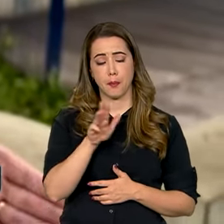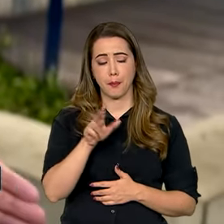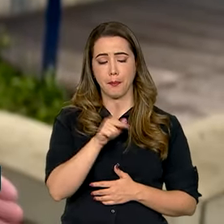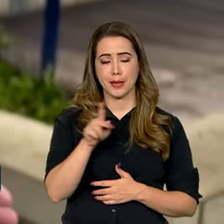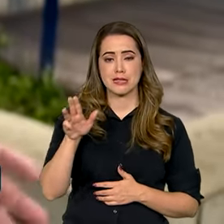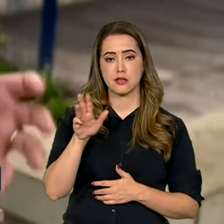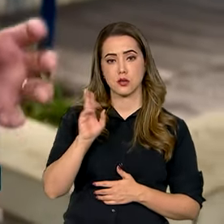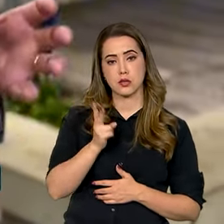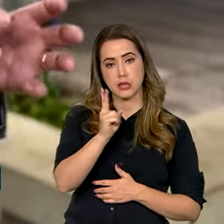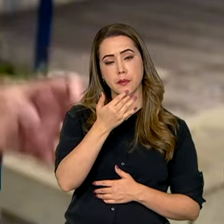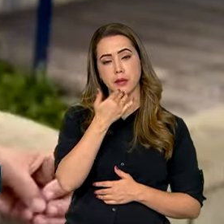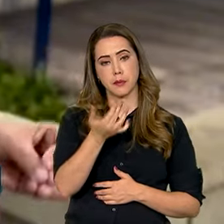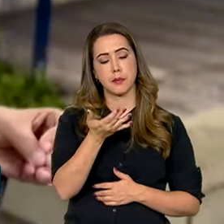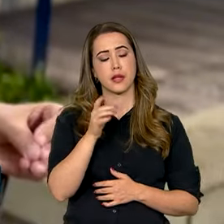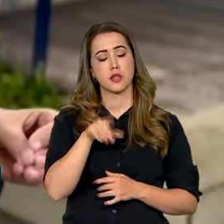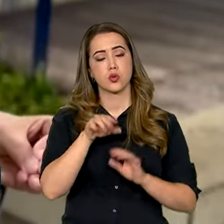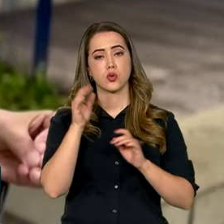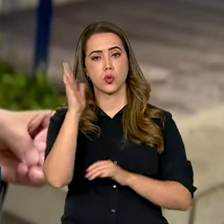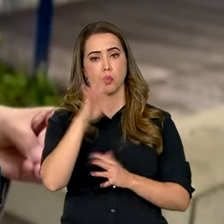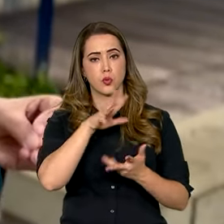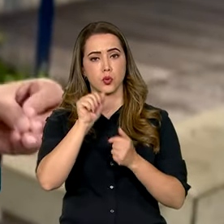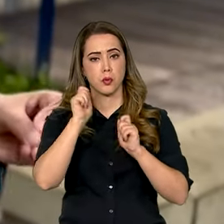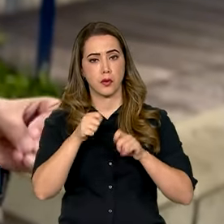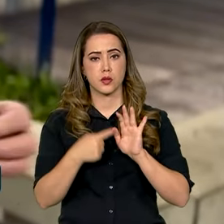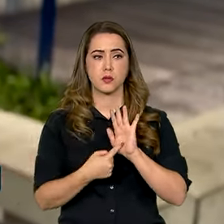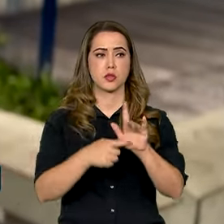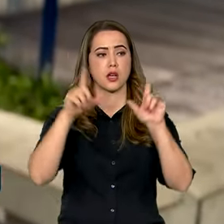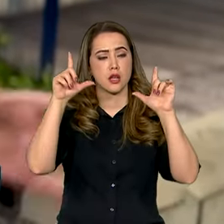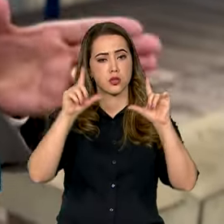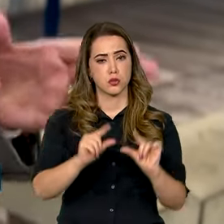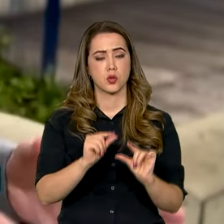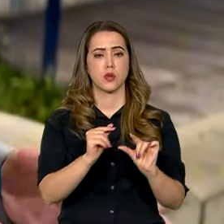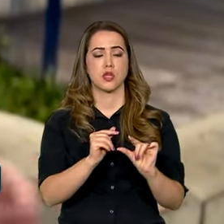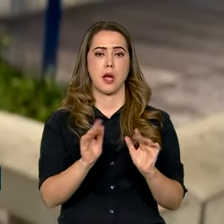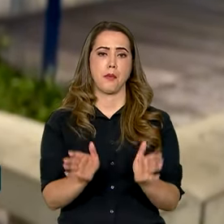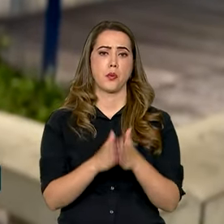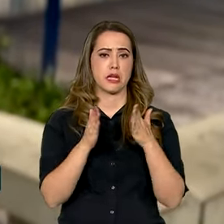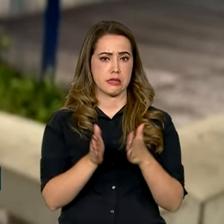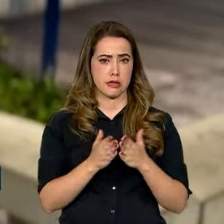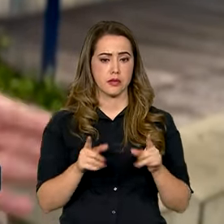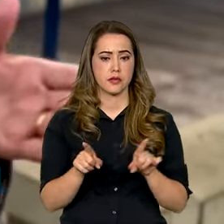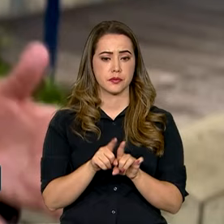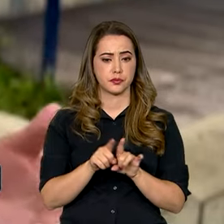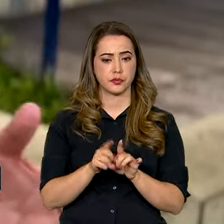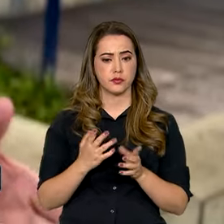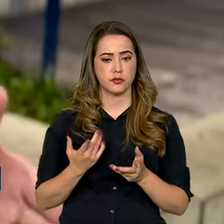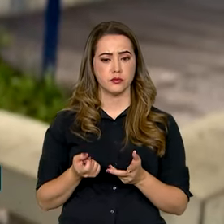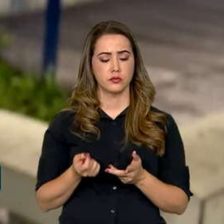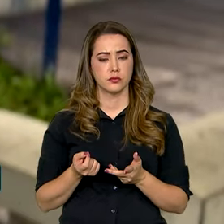possa colocar a pauta de redução da pobreza e também de